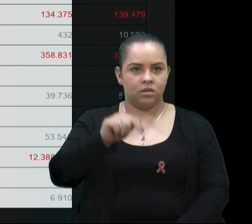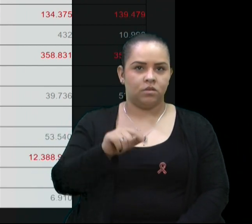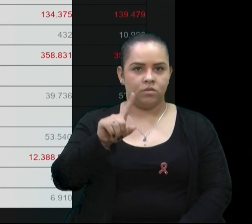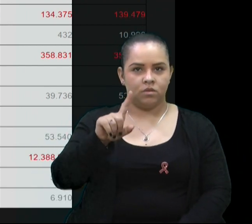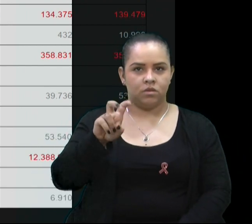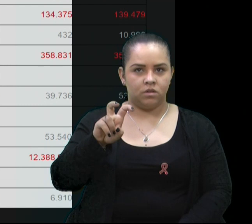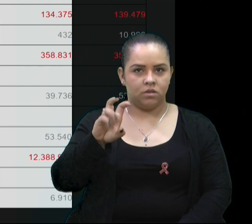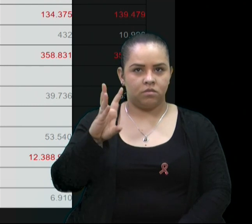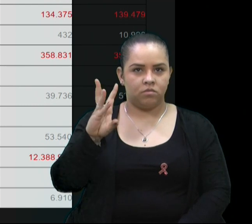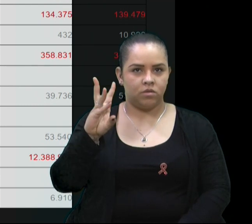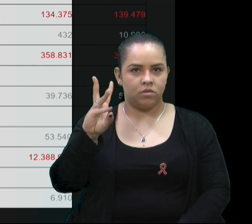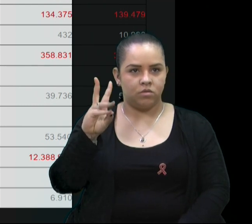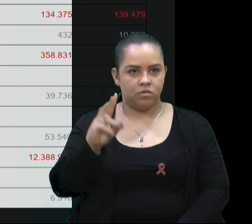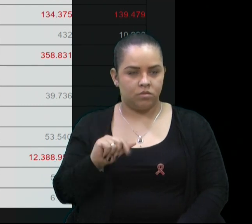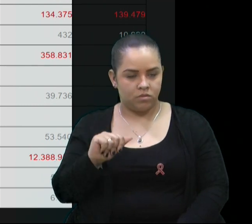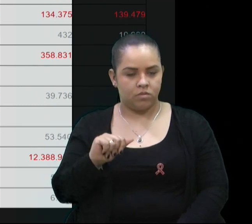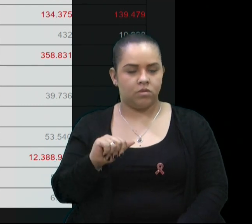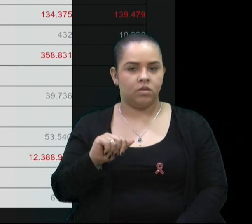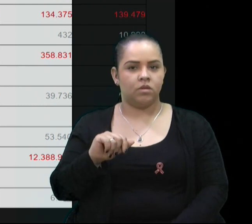Serviços com